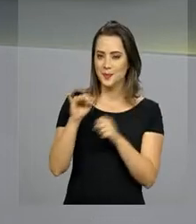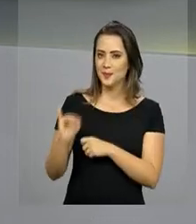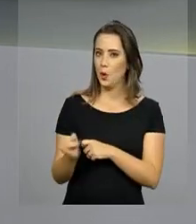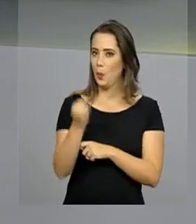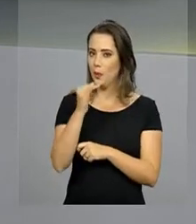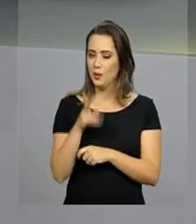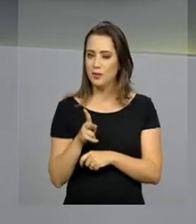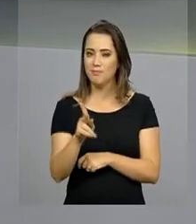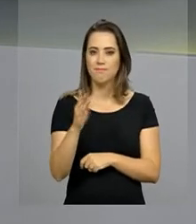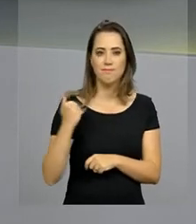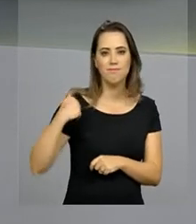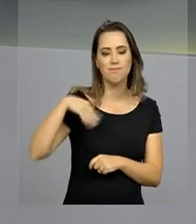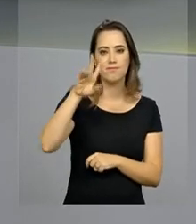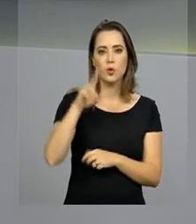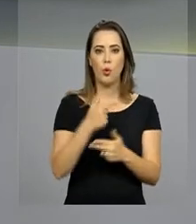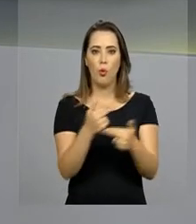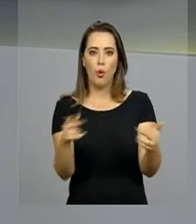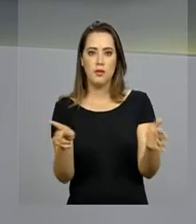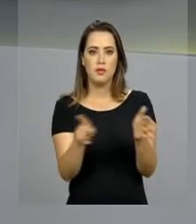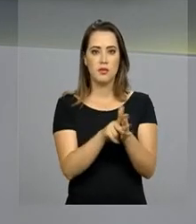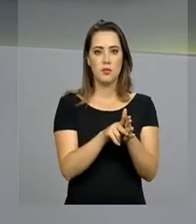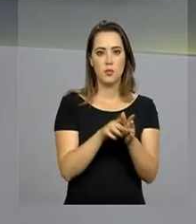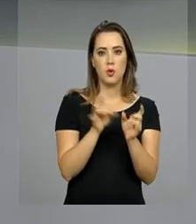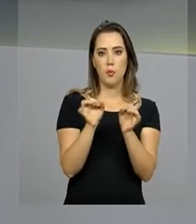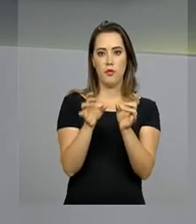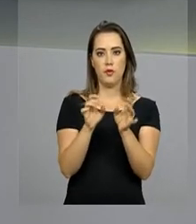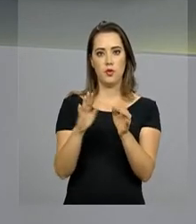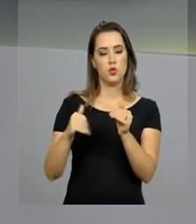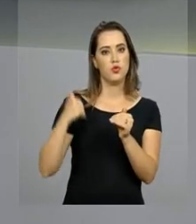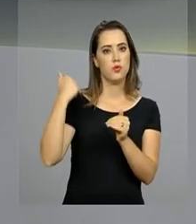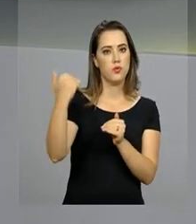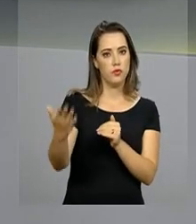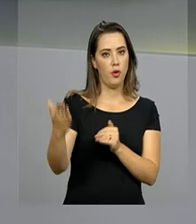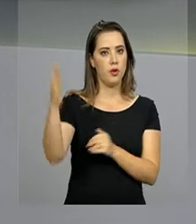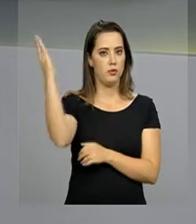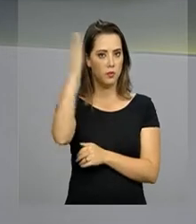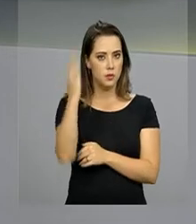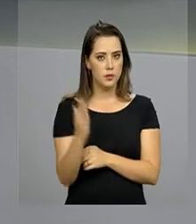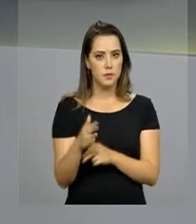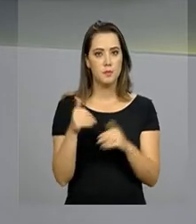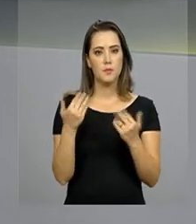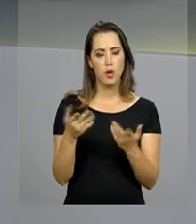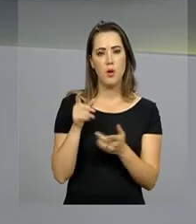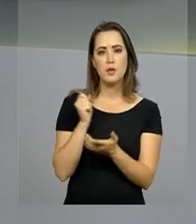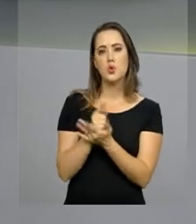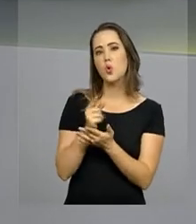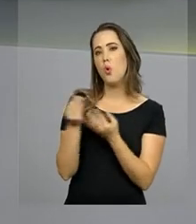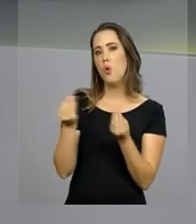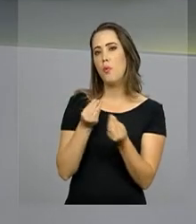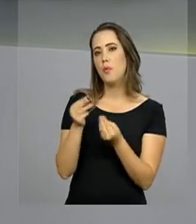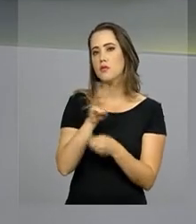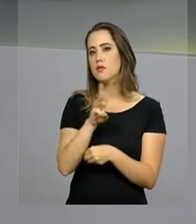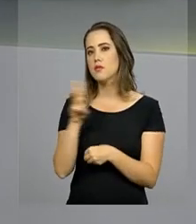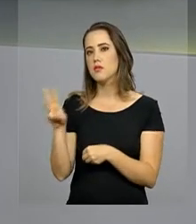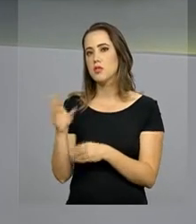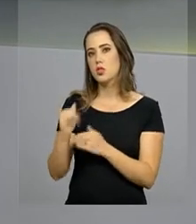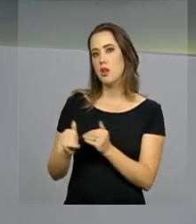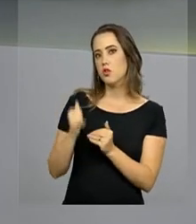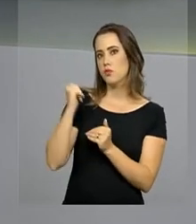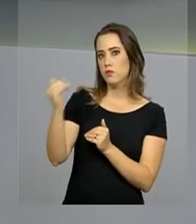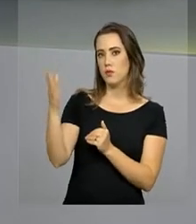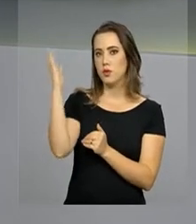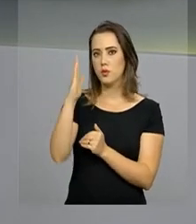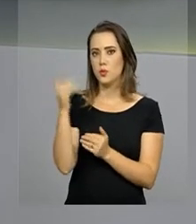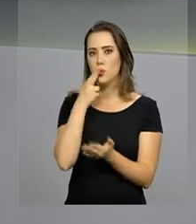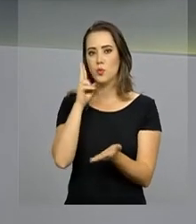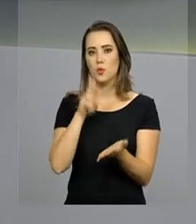têm aproveitado cada vez mais para comprar produtos vendidos no exterior. Para essas compras em sites hospedados fora do